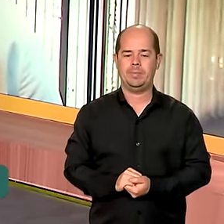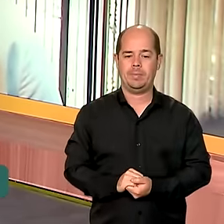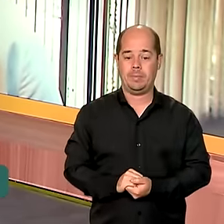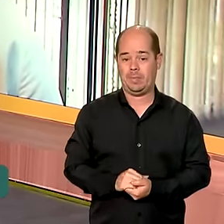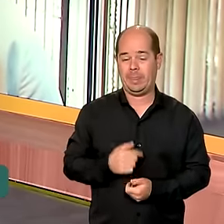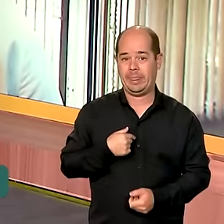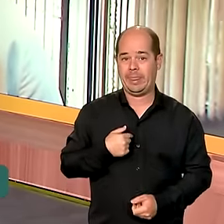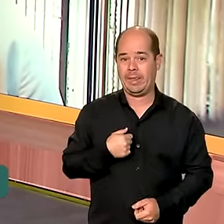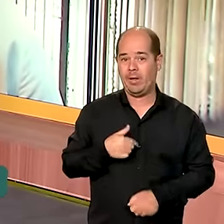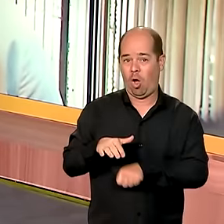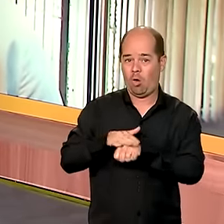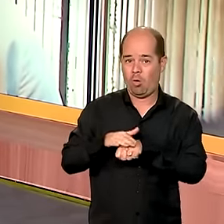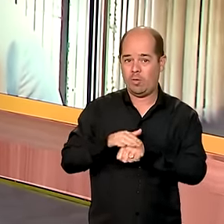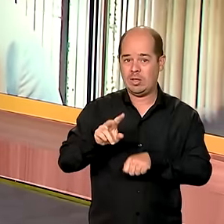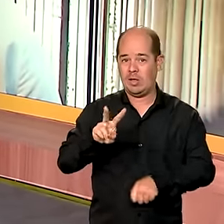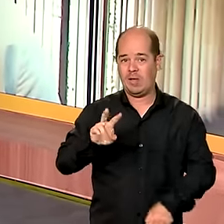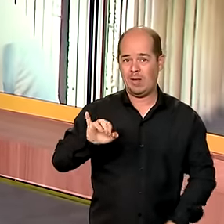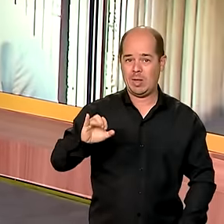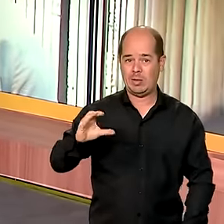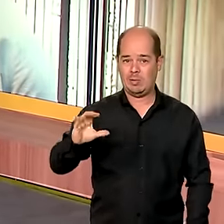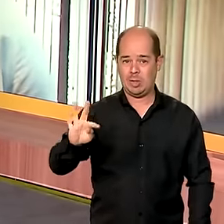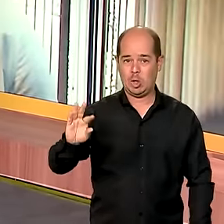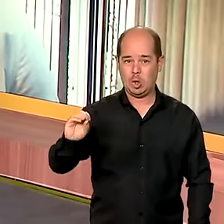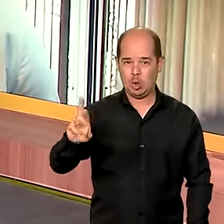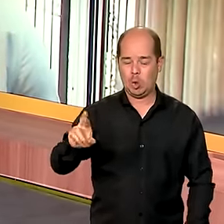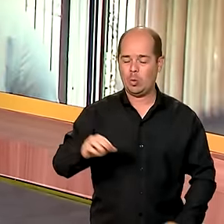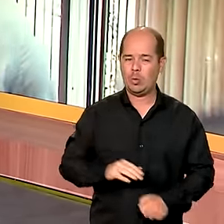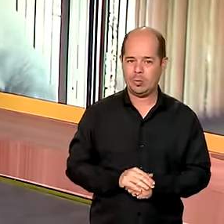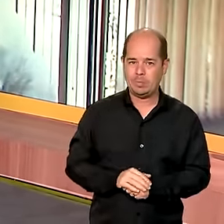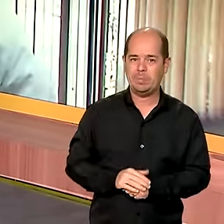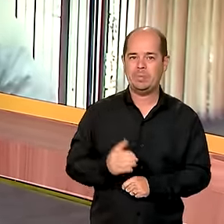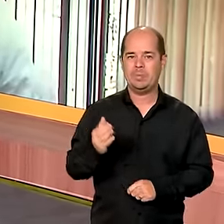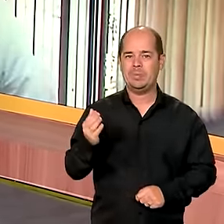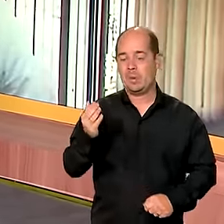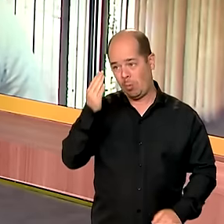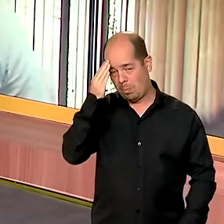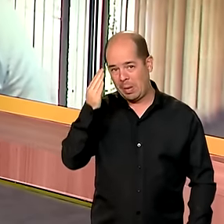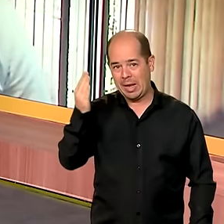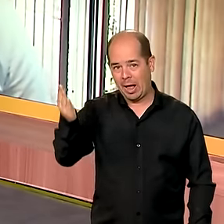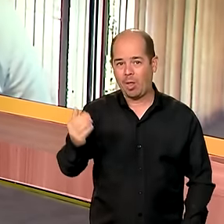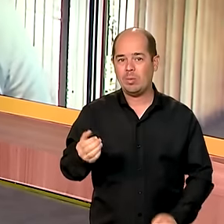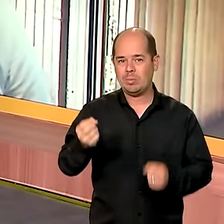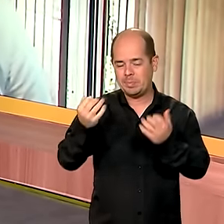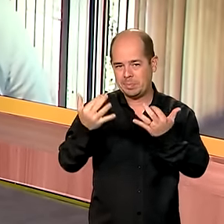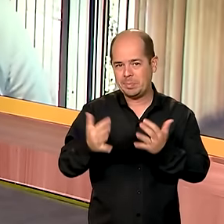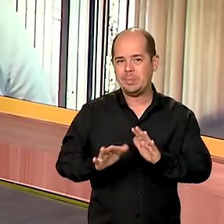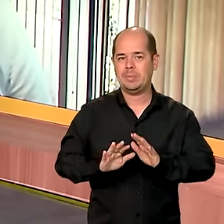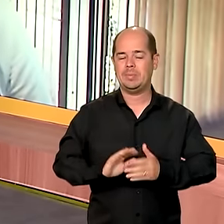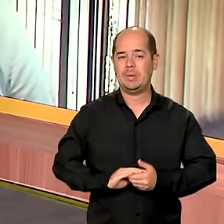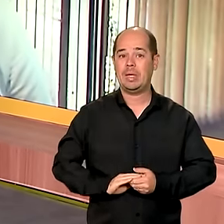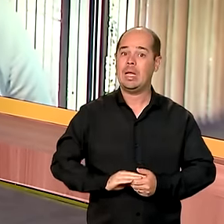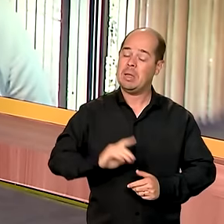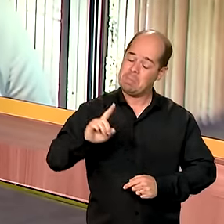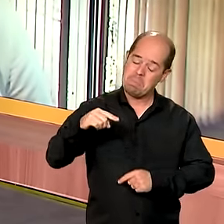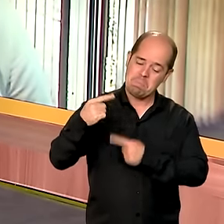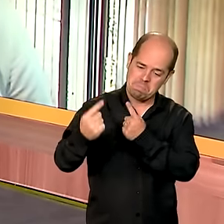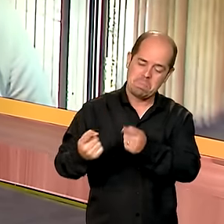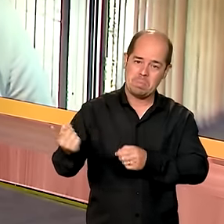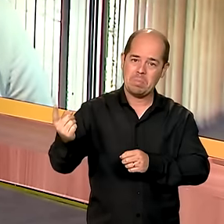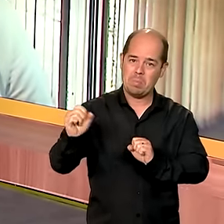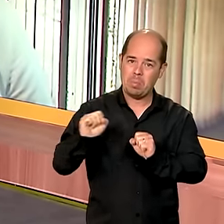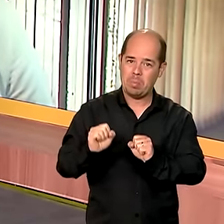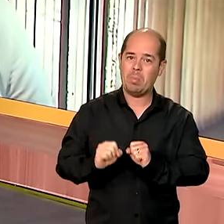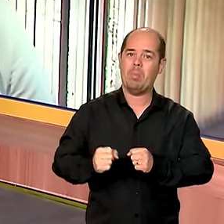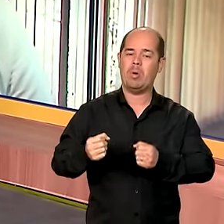Hugo do Amaral, ele que é diretor de proteção e defesa do consumidor. Muito obrigada pelos esclarecimentos e eu aguardo o senhor numa próxima oportunidade.